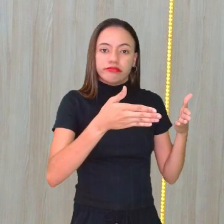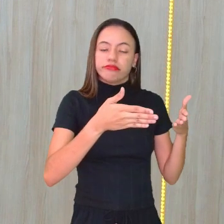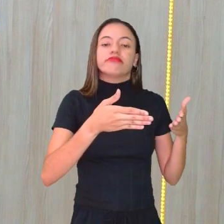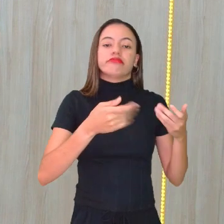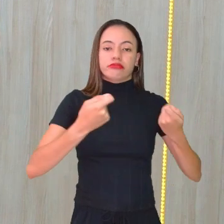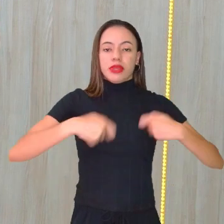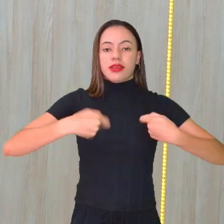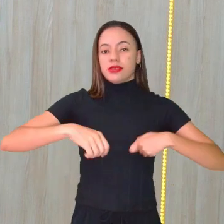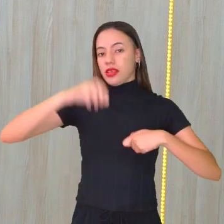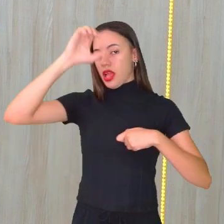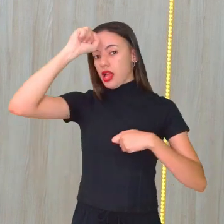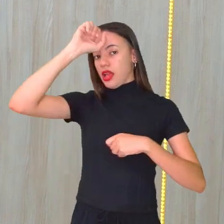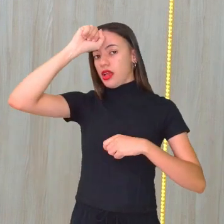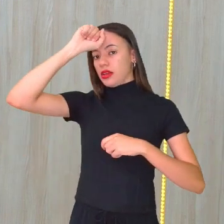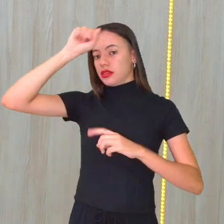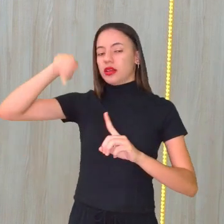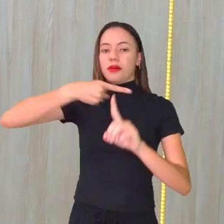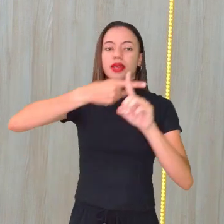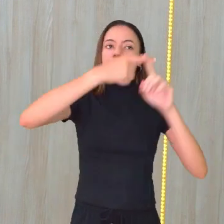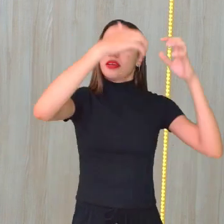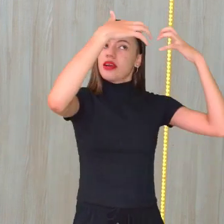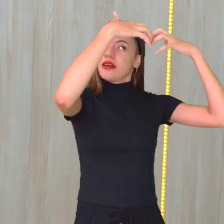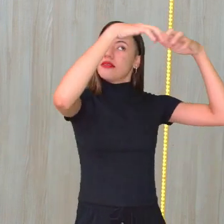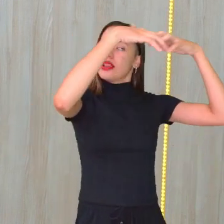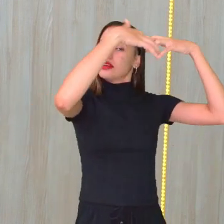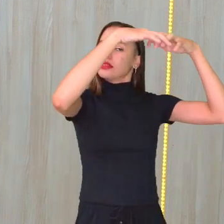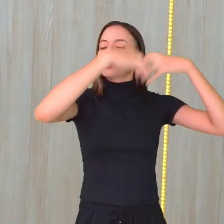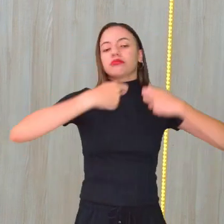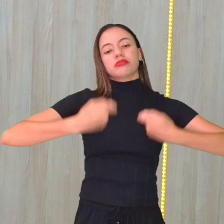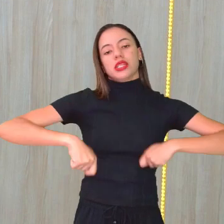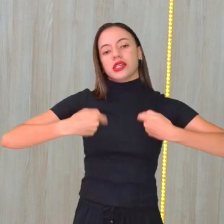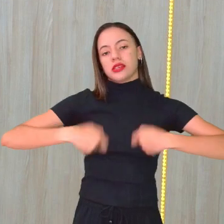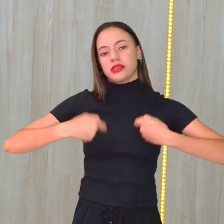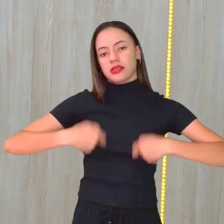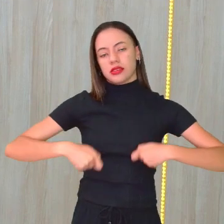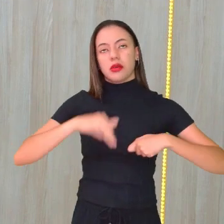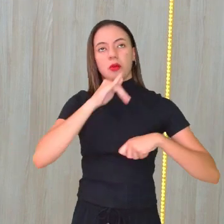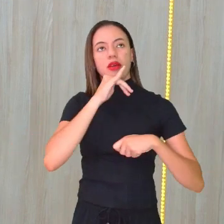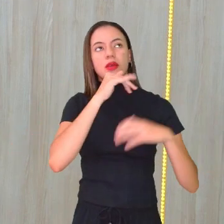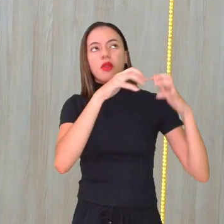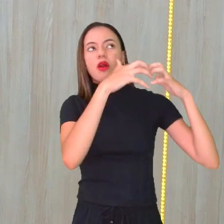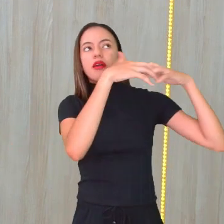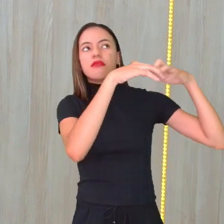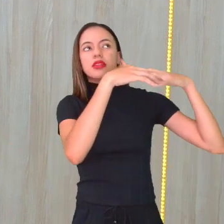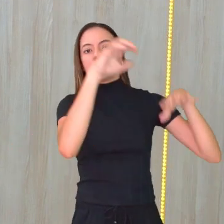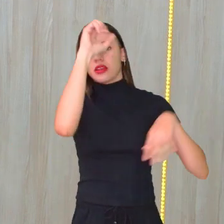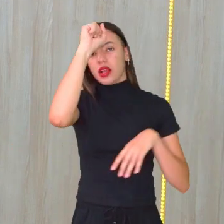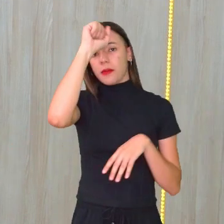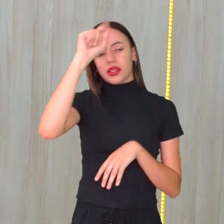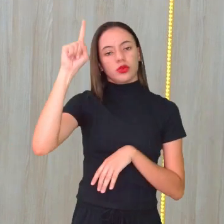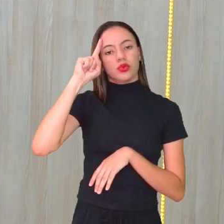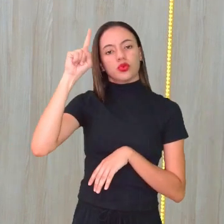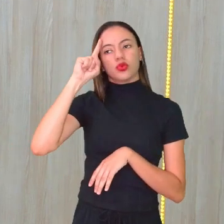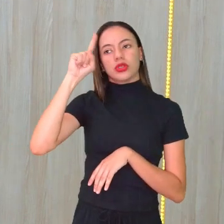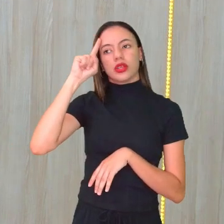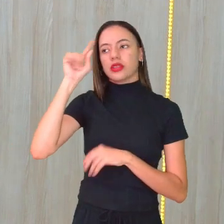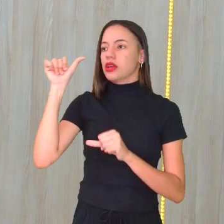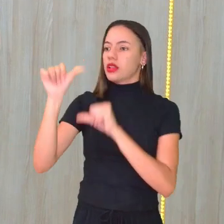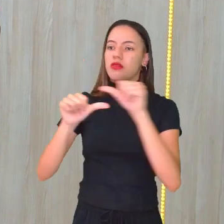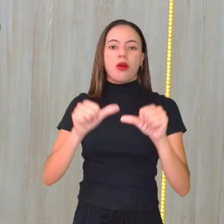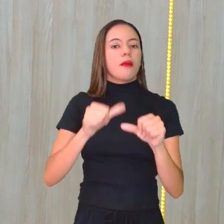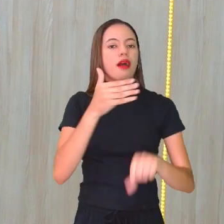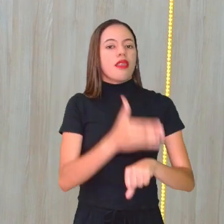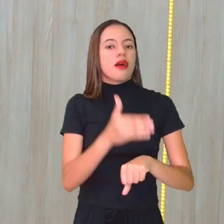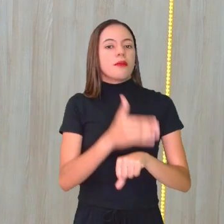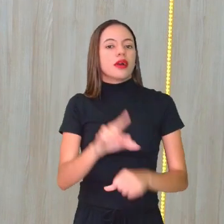precisa vir acompanhado de reflexão. Refletir no que está aprendendo no seu dia a dia e colocar em prática. Então,